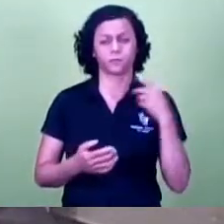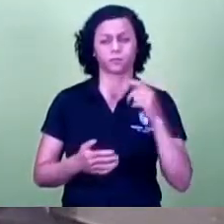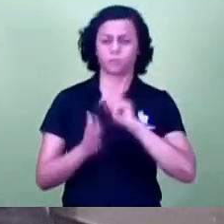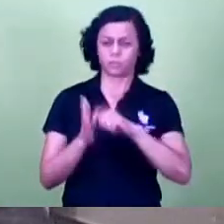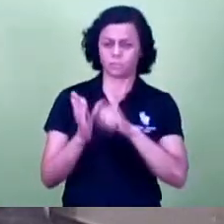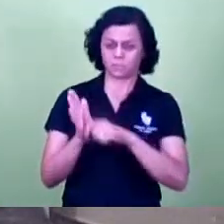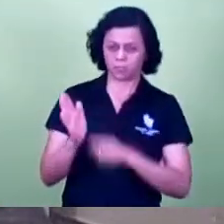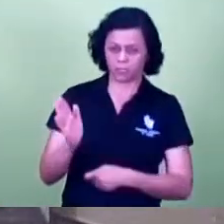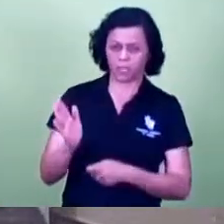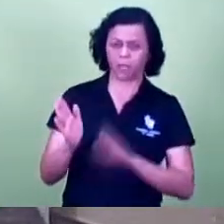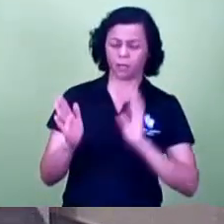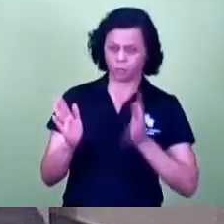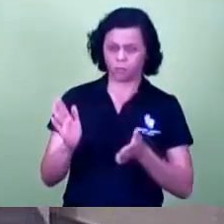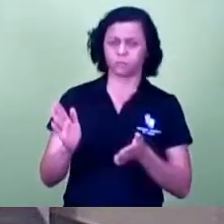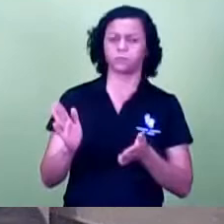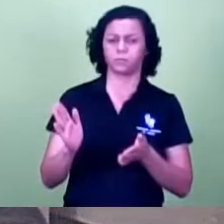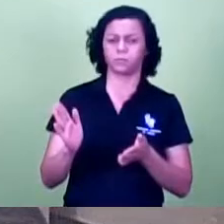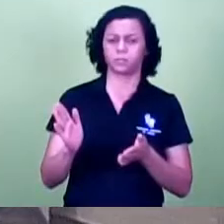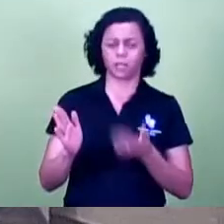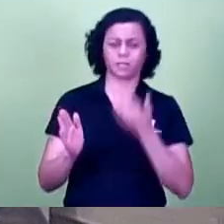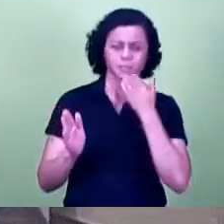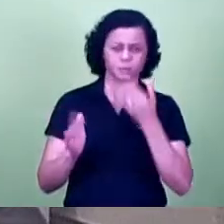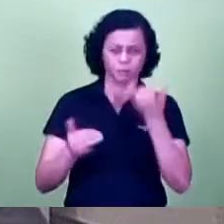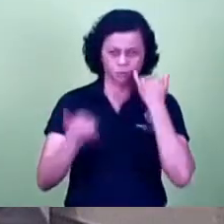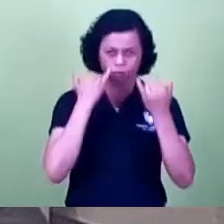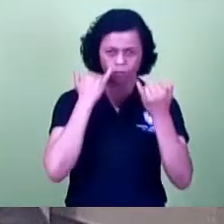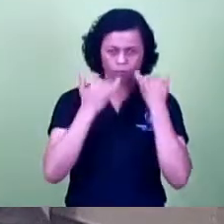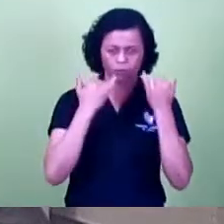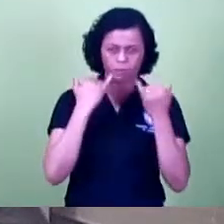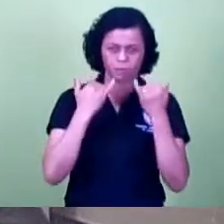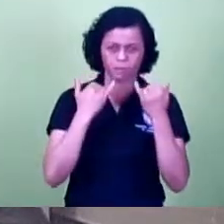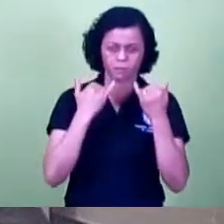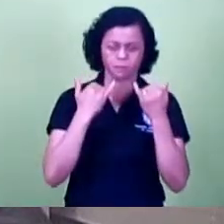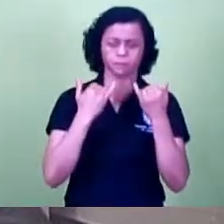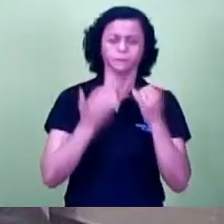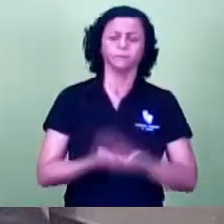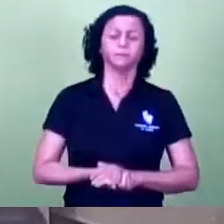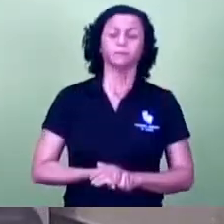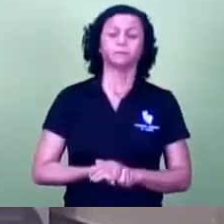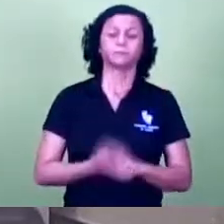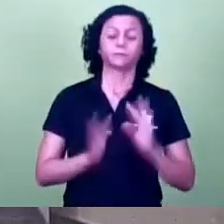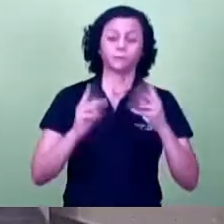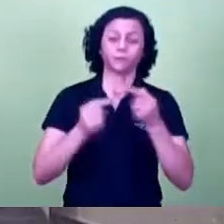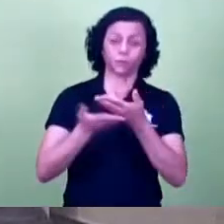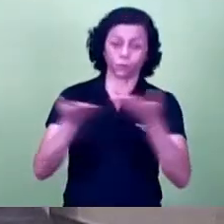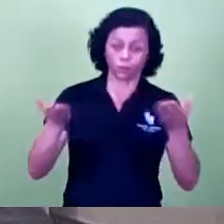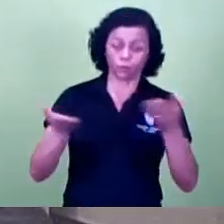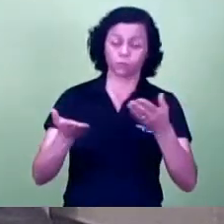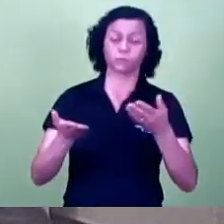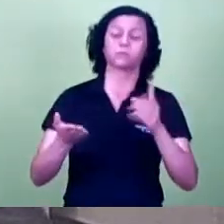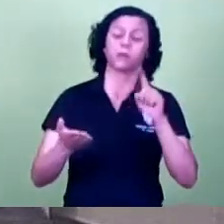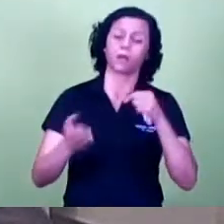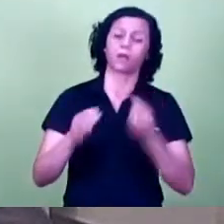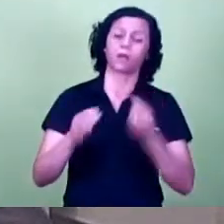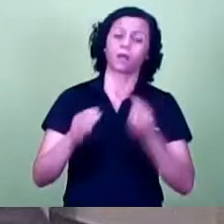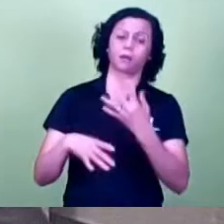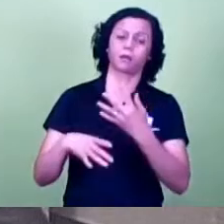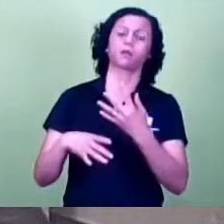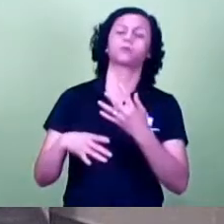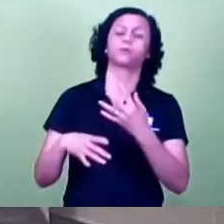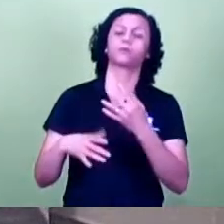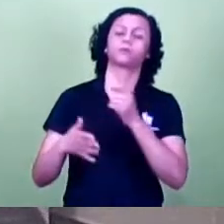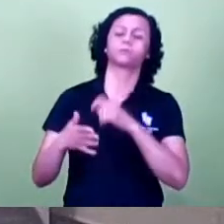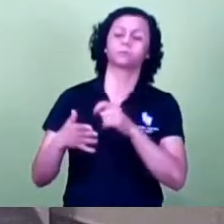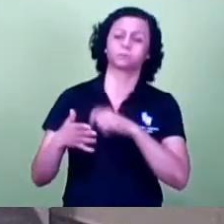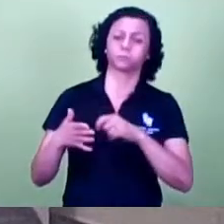pedido de informação, ou seja, são todos, todos são autores também, né? E cumprimentar